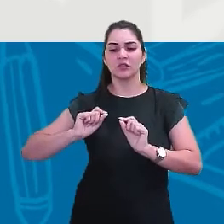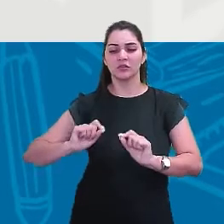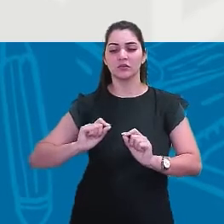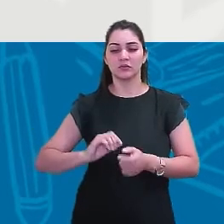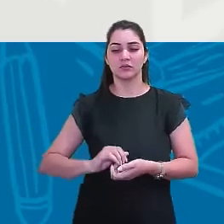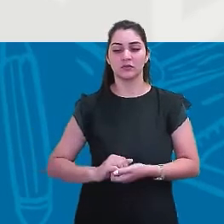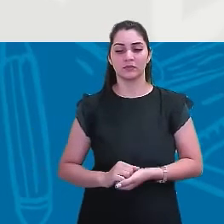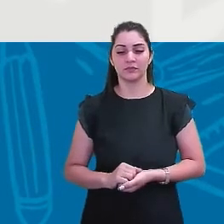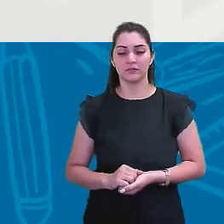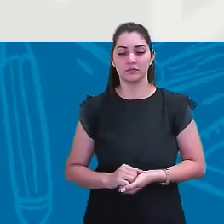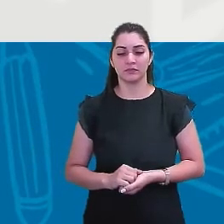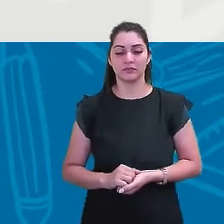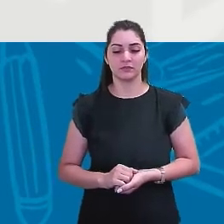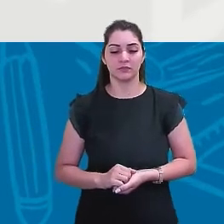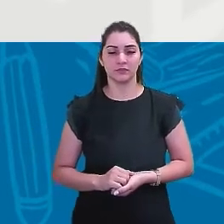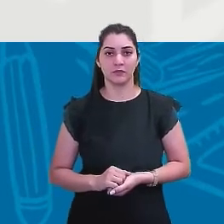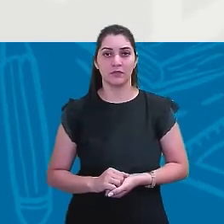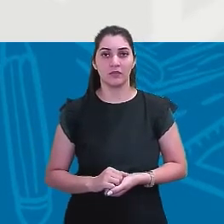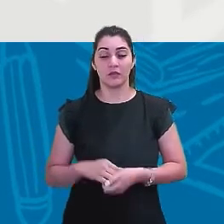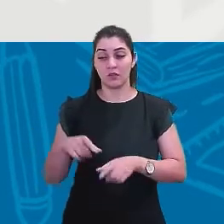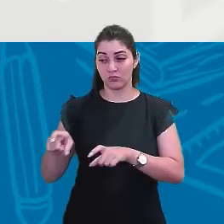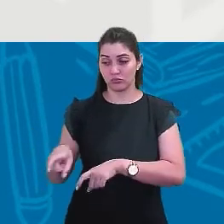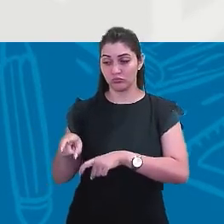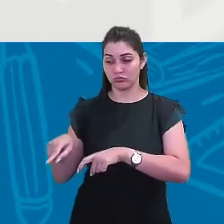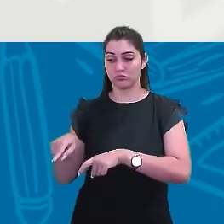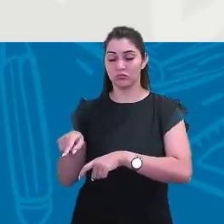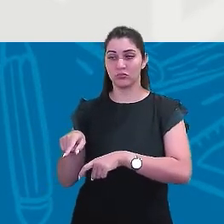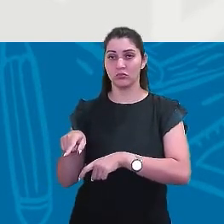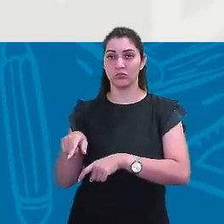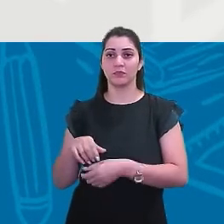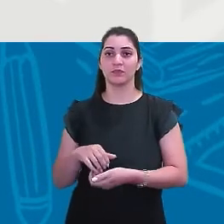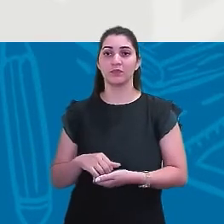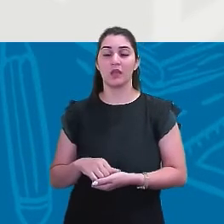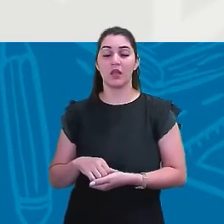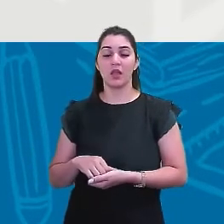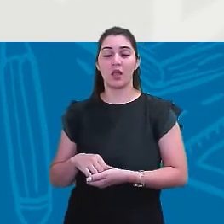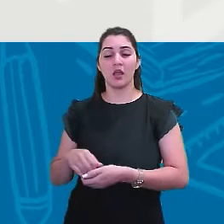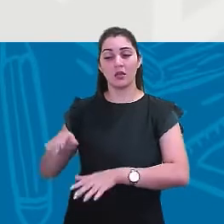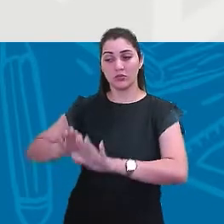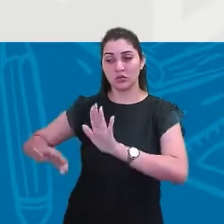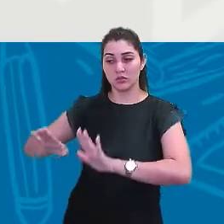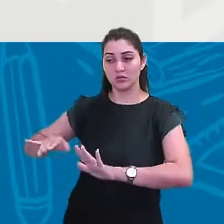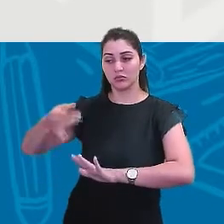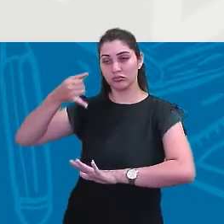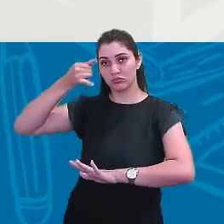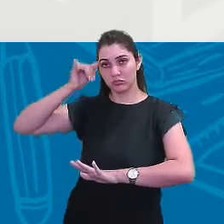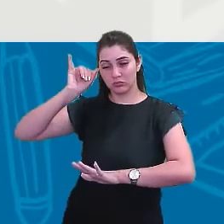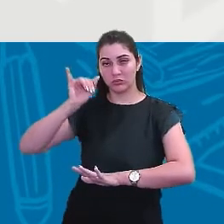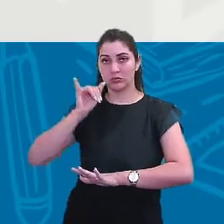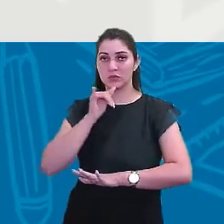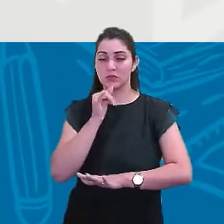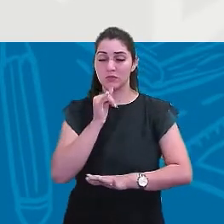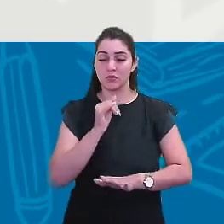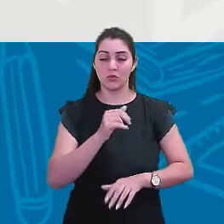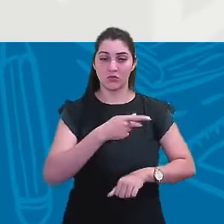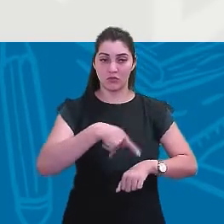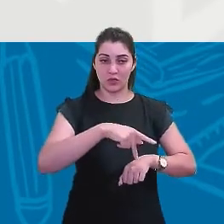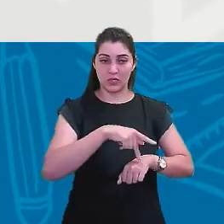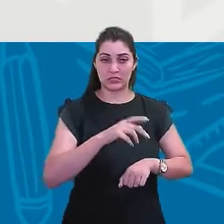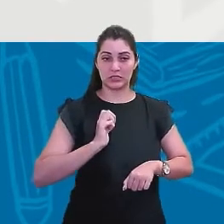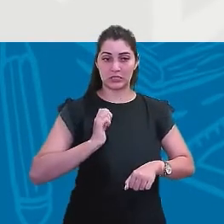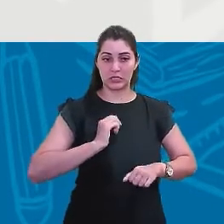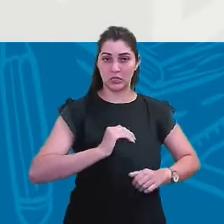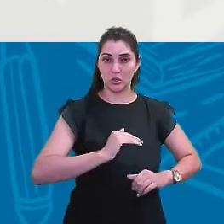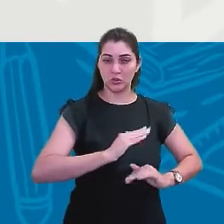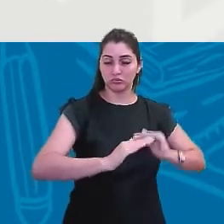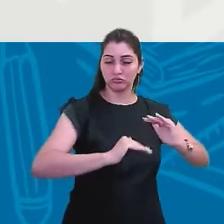o setor agropecuário. Então, enquanto os países centrais, os países ricos, eles produziam tecnologia, indústria, as